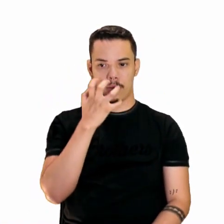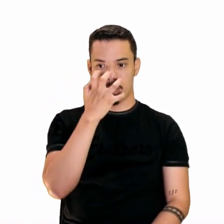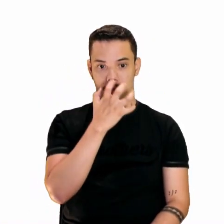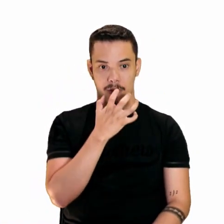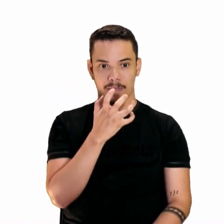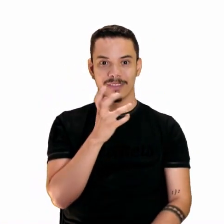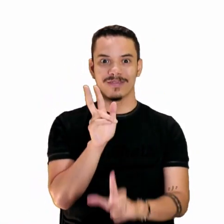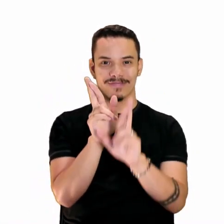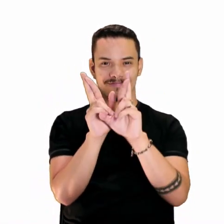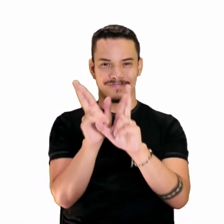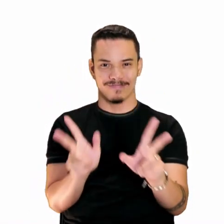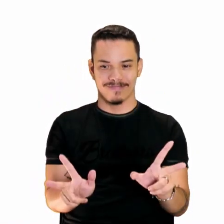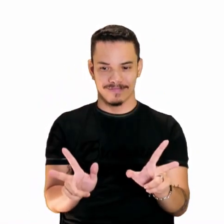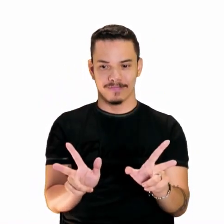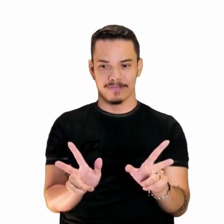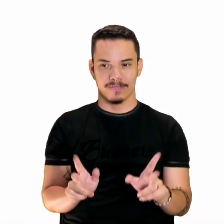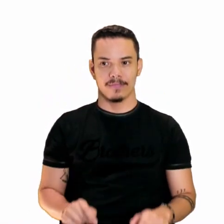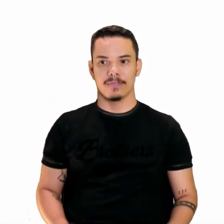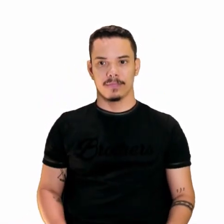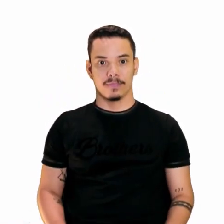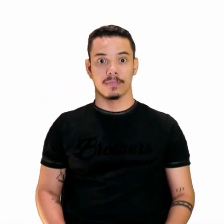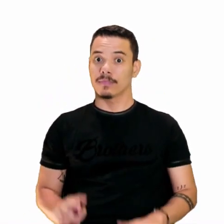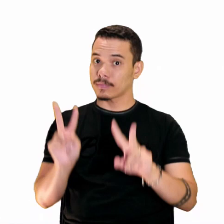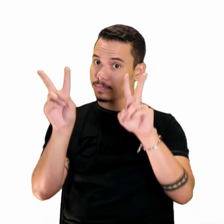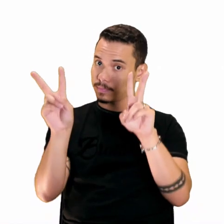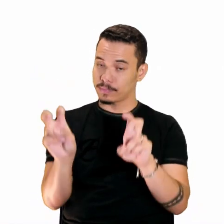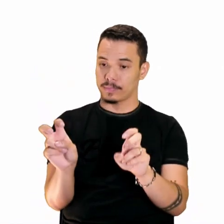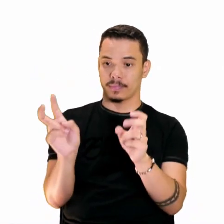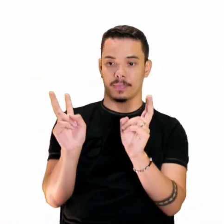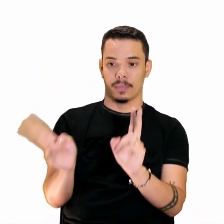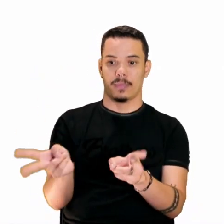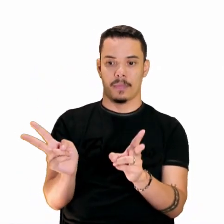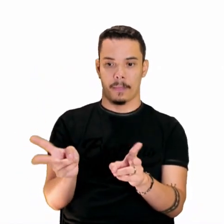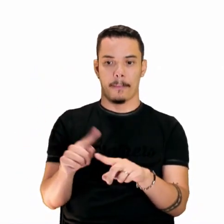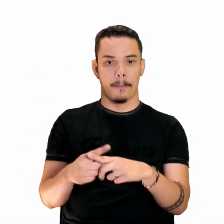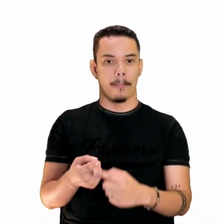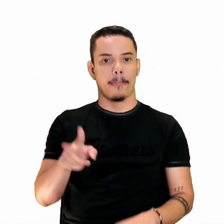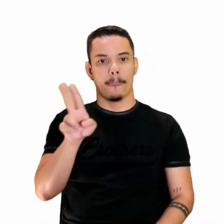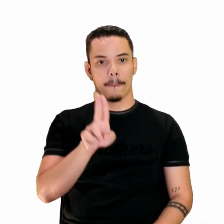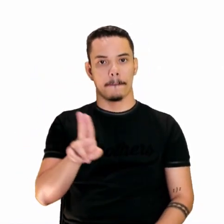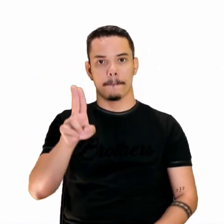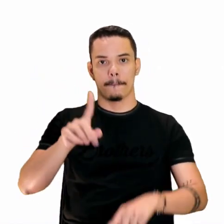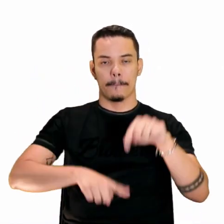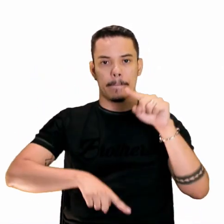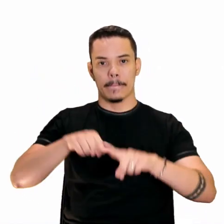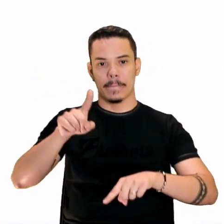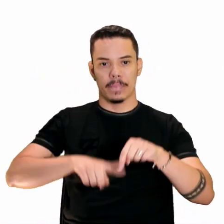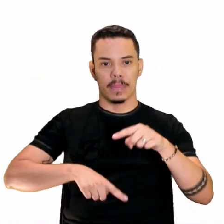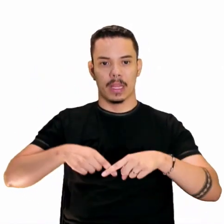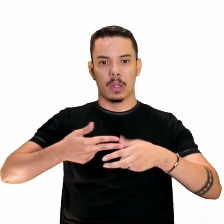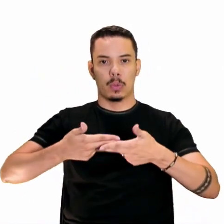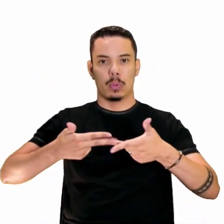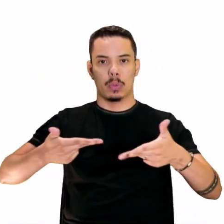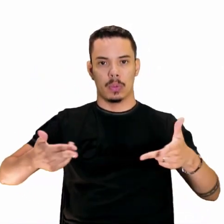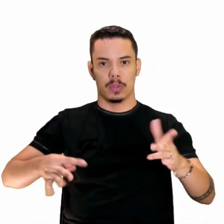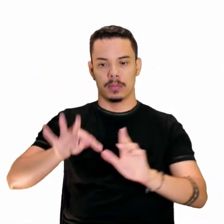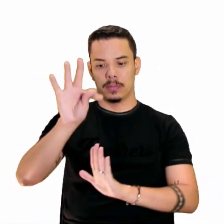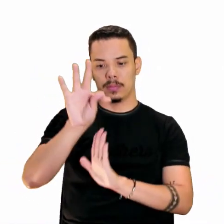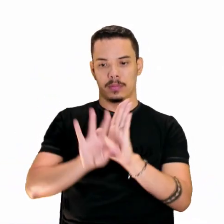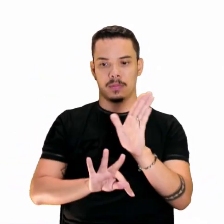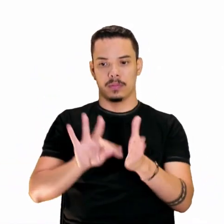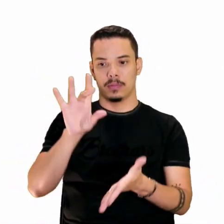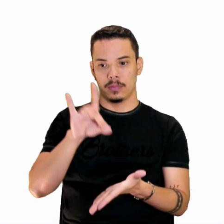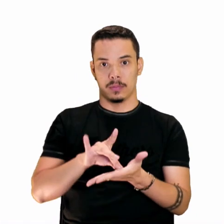já bem diferente, né? Não saiu do tema, certo? Utilizou alguns elementos, né? Do texto original.